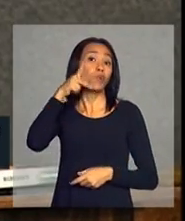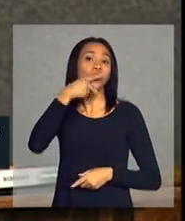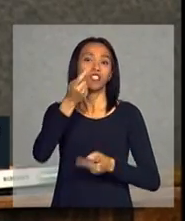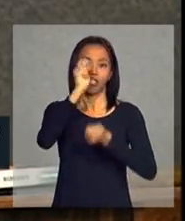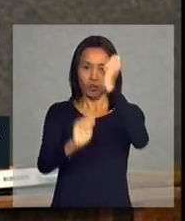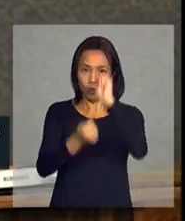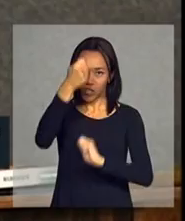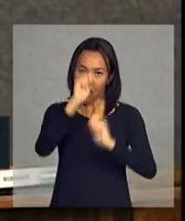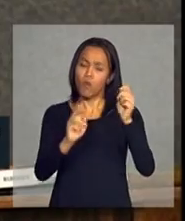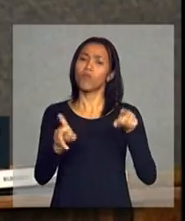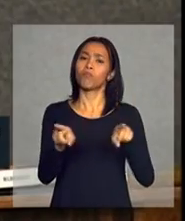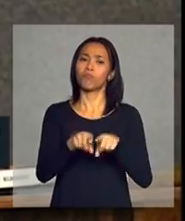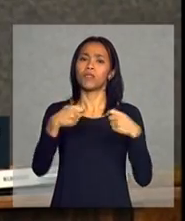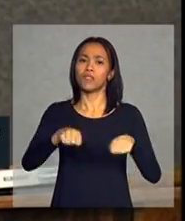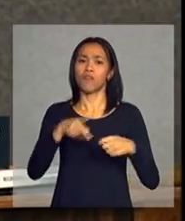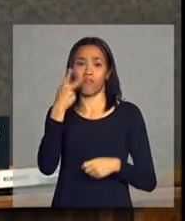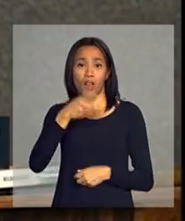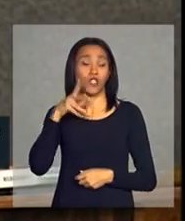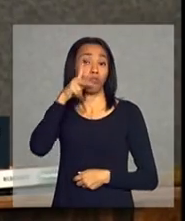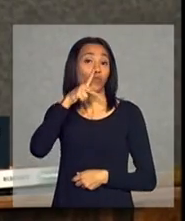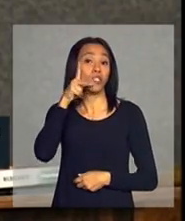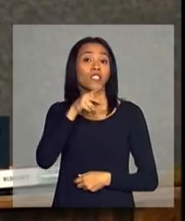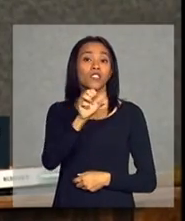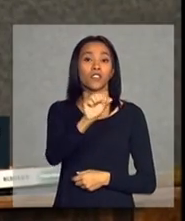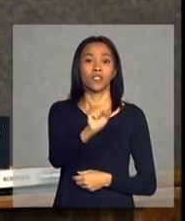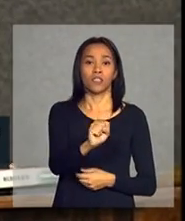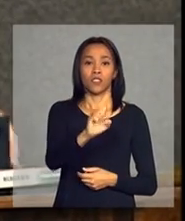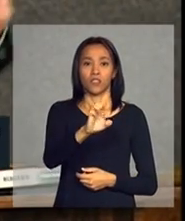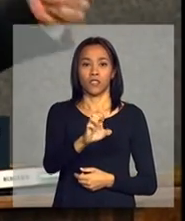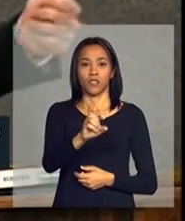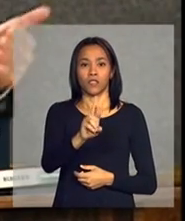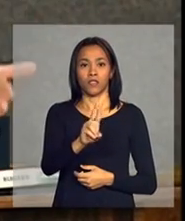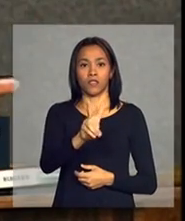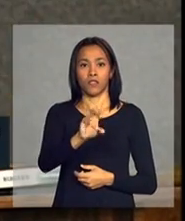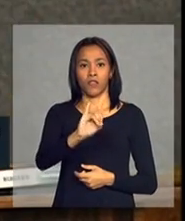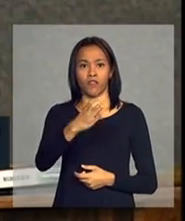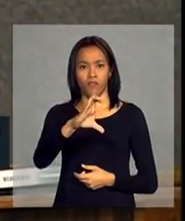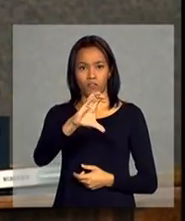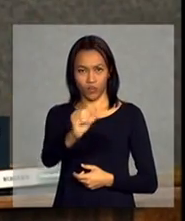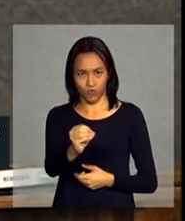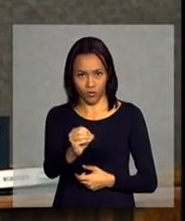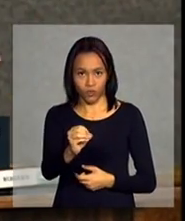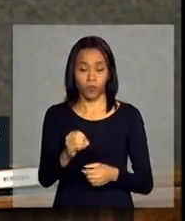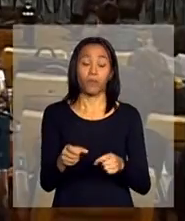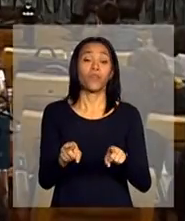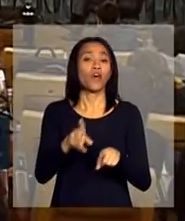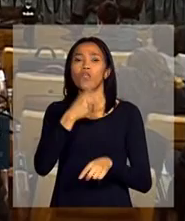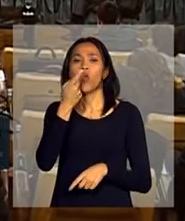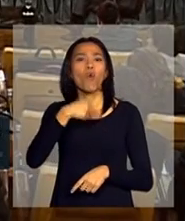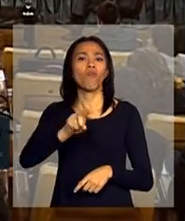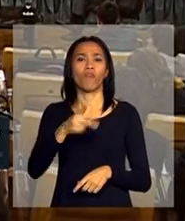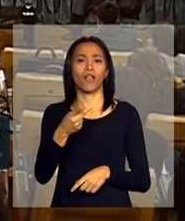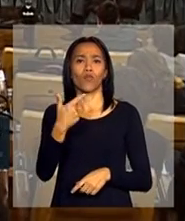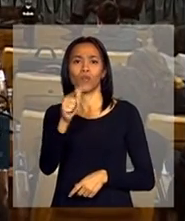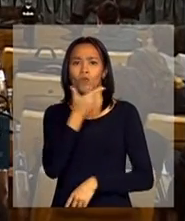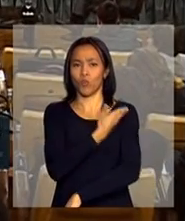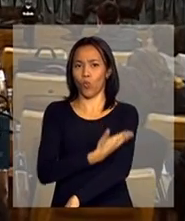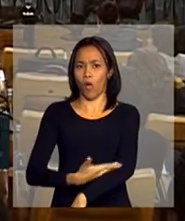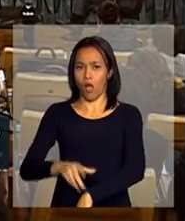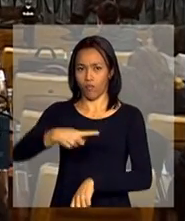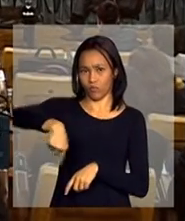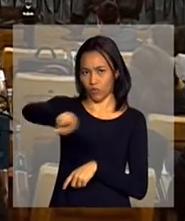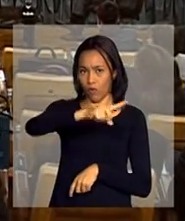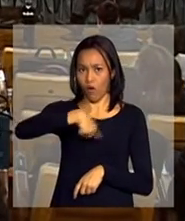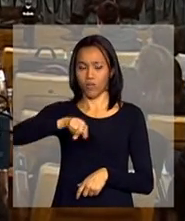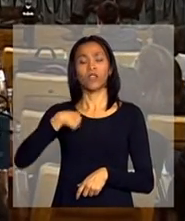de serviços, que na verdade é o grande empregador que existe. A gente fala de política agrícola, a gente não fala, a gente não tem o hábito, que é